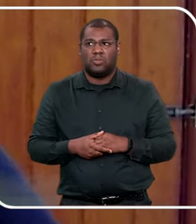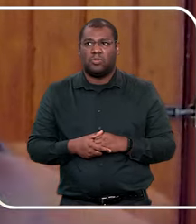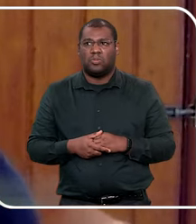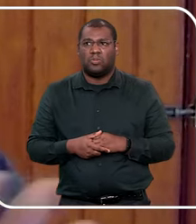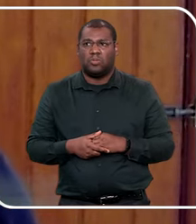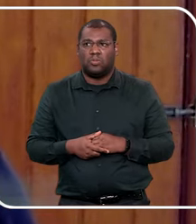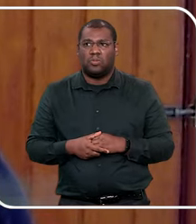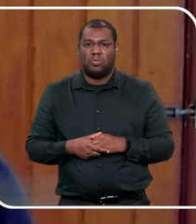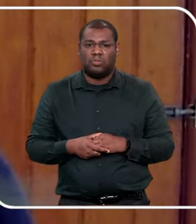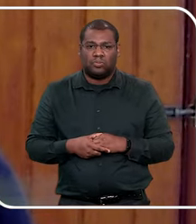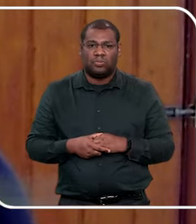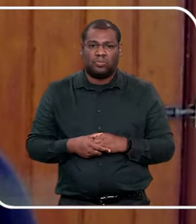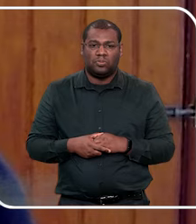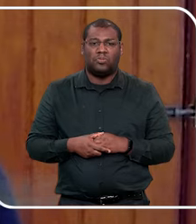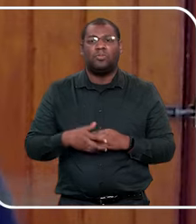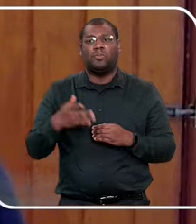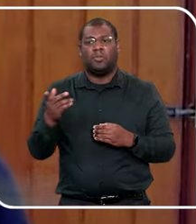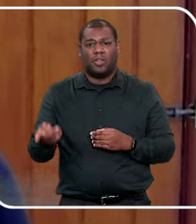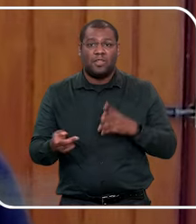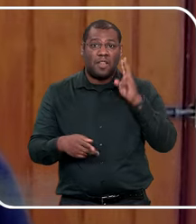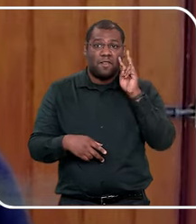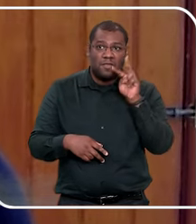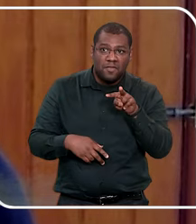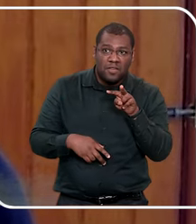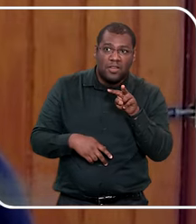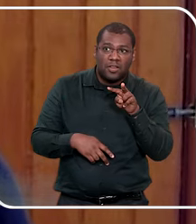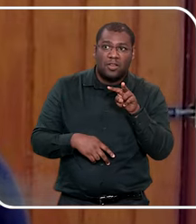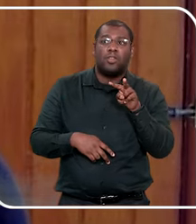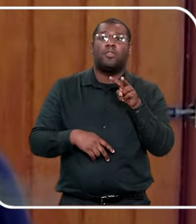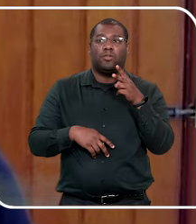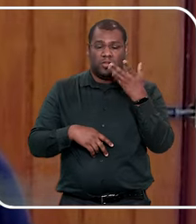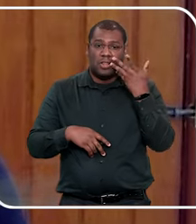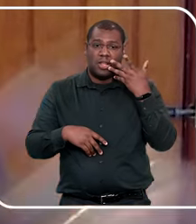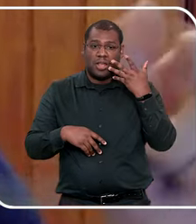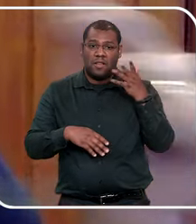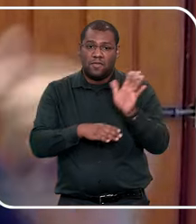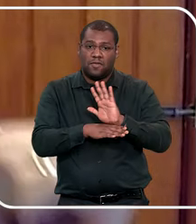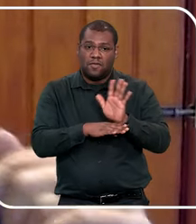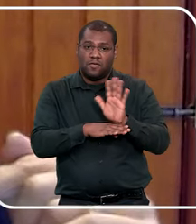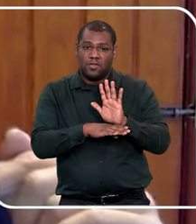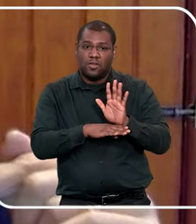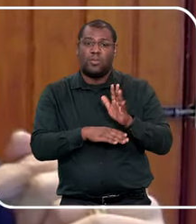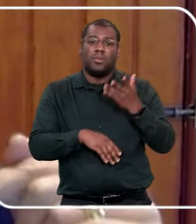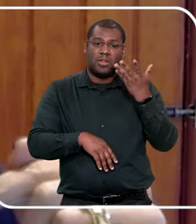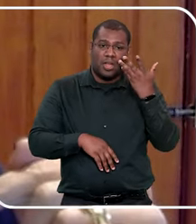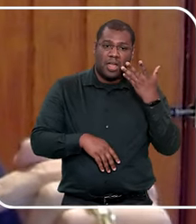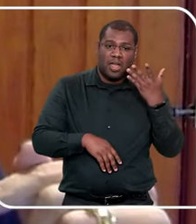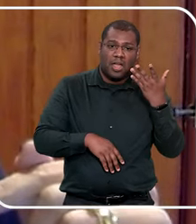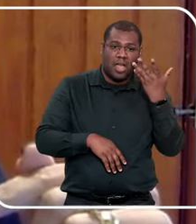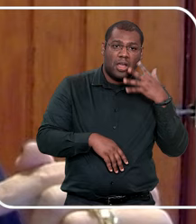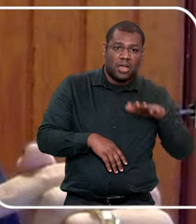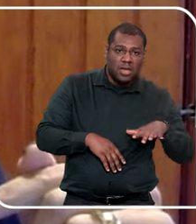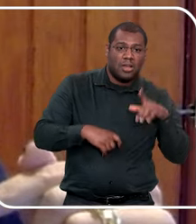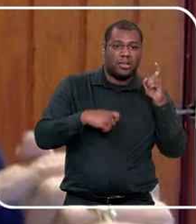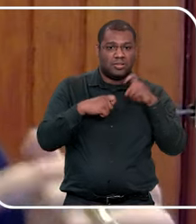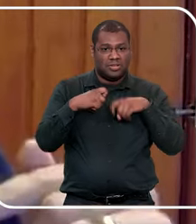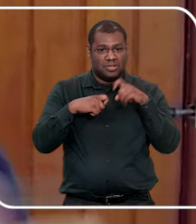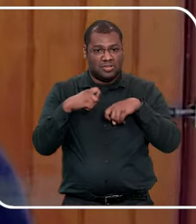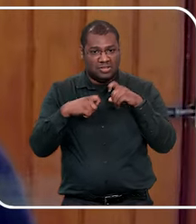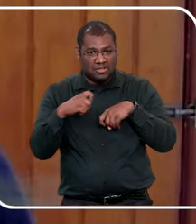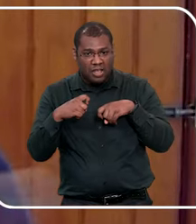aí eles tomam o criminoso. Tá vendo a imagem, ele é cúmplice daquele crime, porque alguém abusou daquela criança pra ele ver aquela imagem.